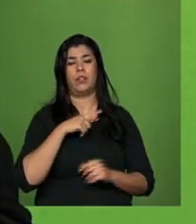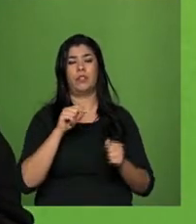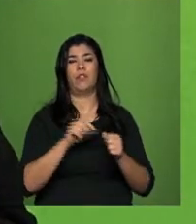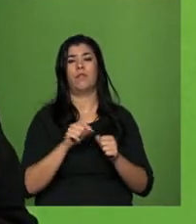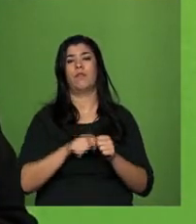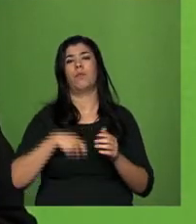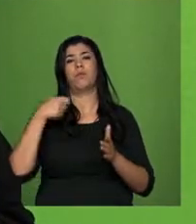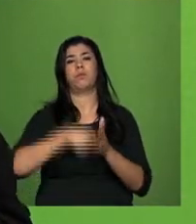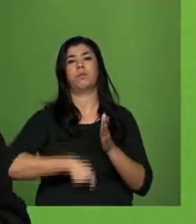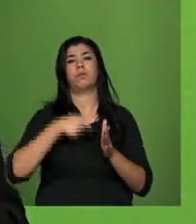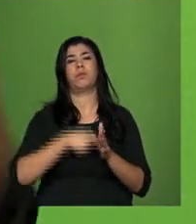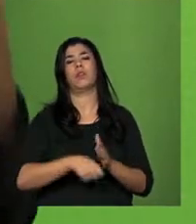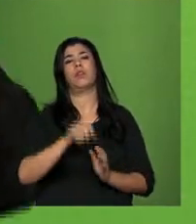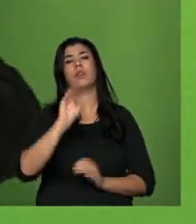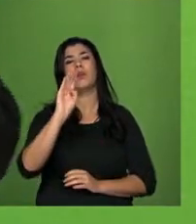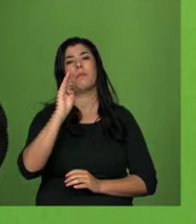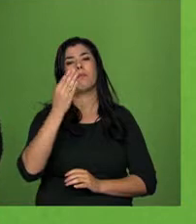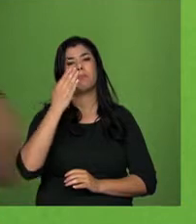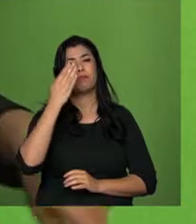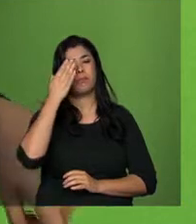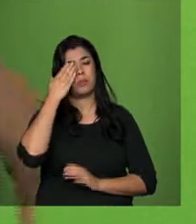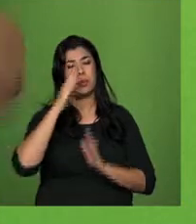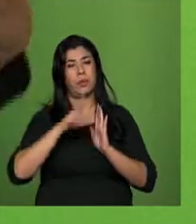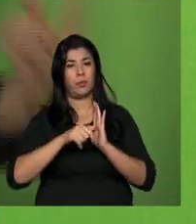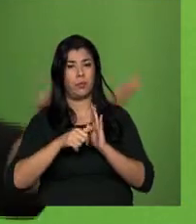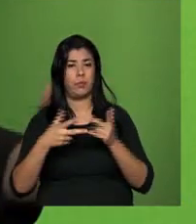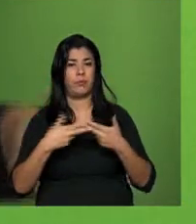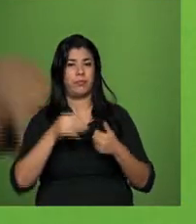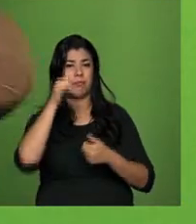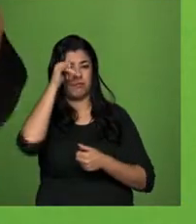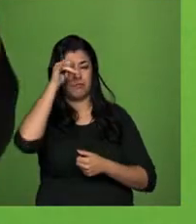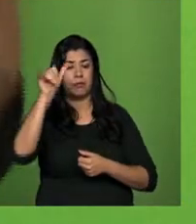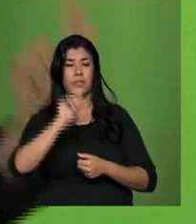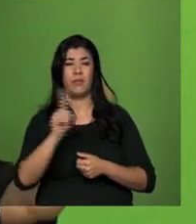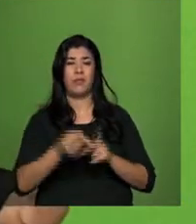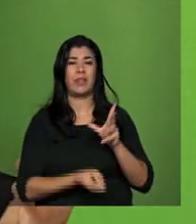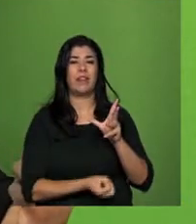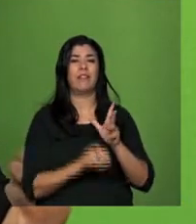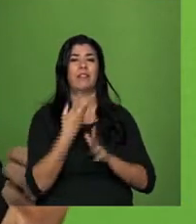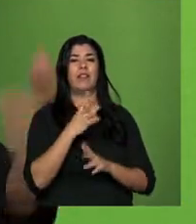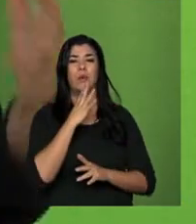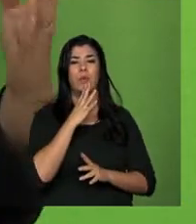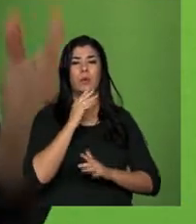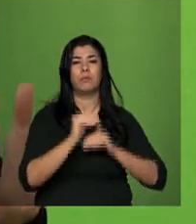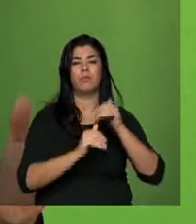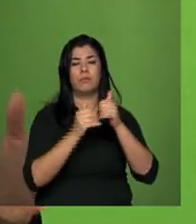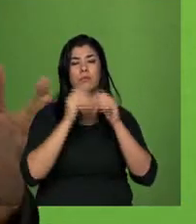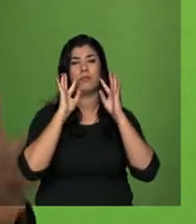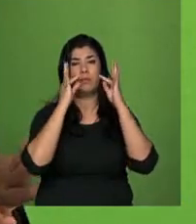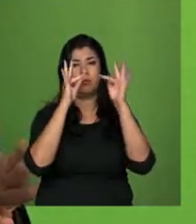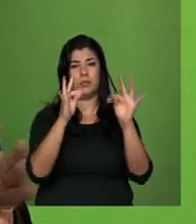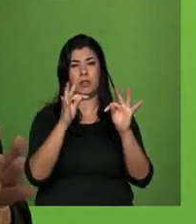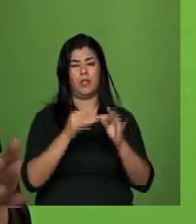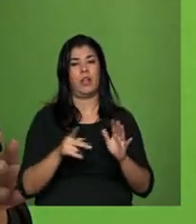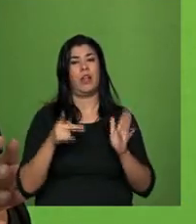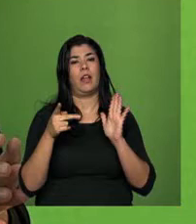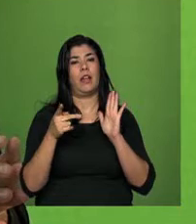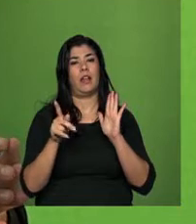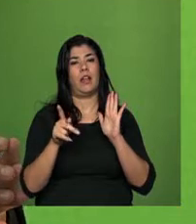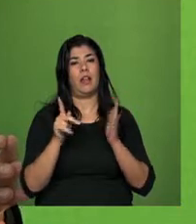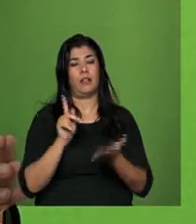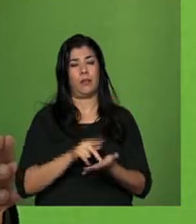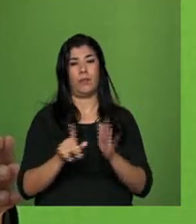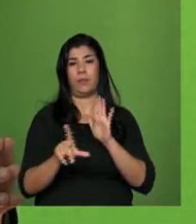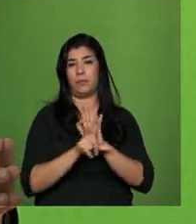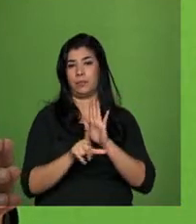combater a biopirataria e não para fomentar o conhecimento e a inovação tecnológica. A atual lei, a nova lei, traz